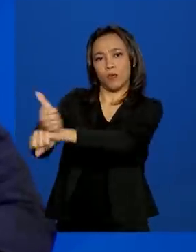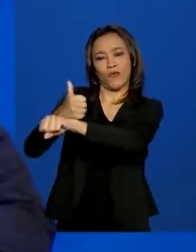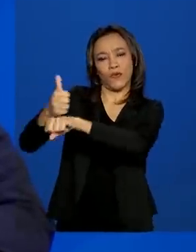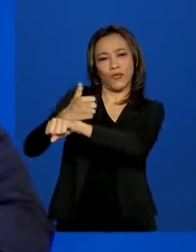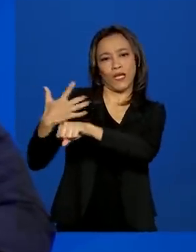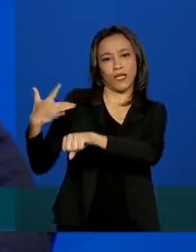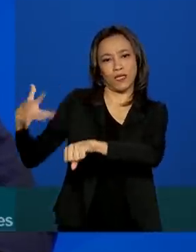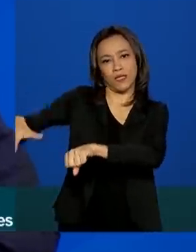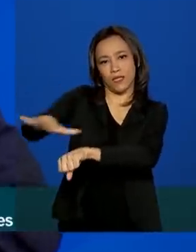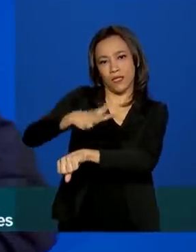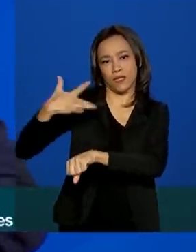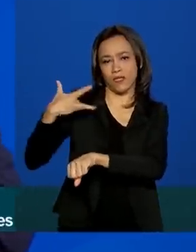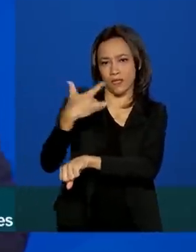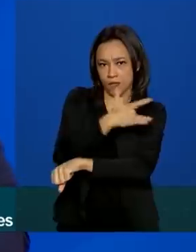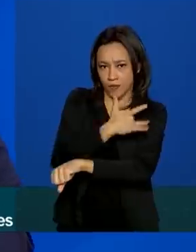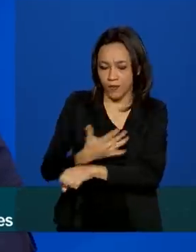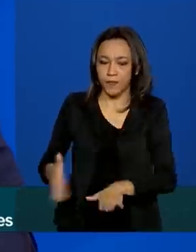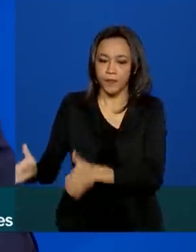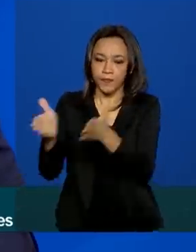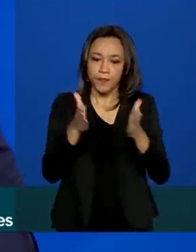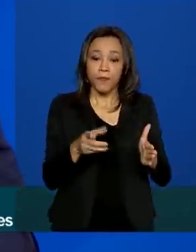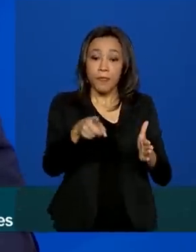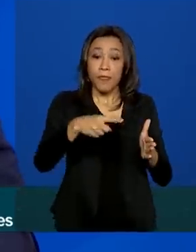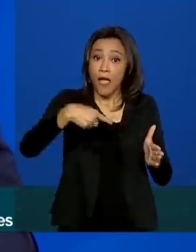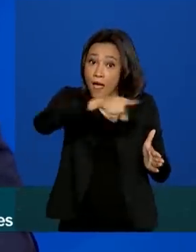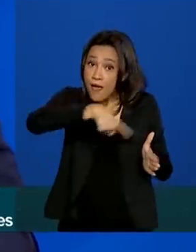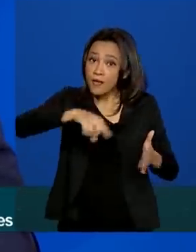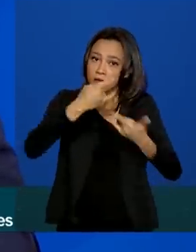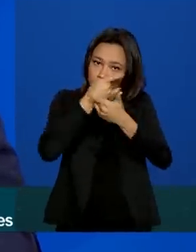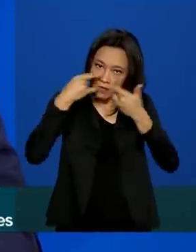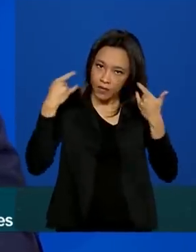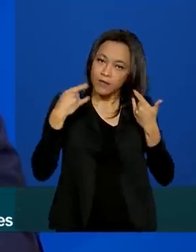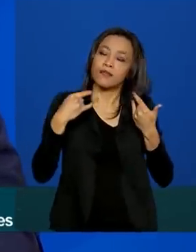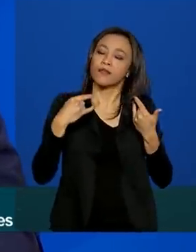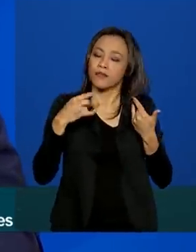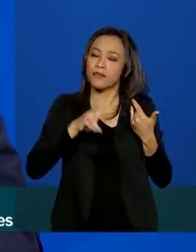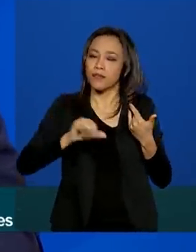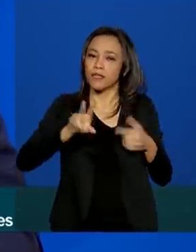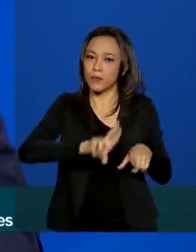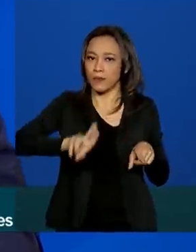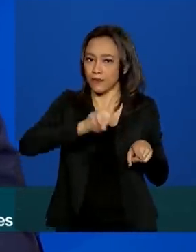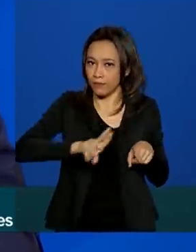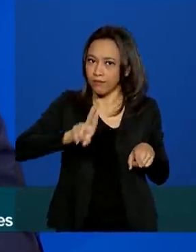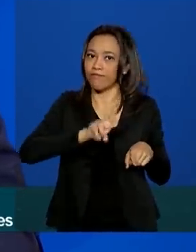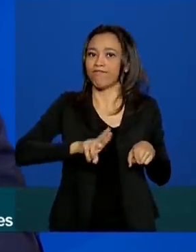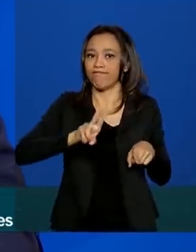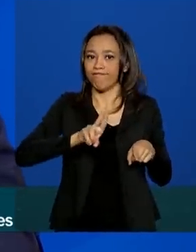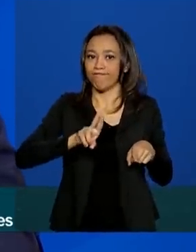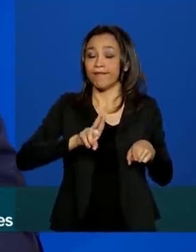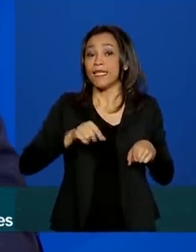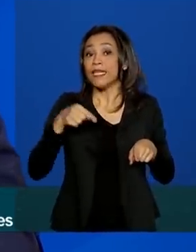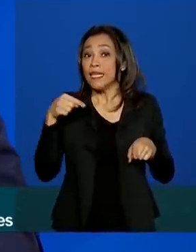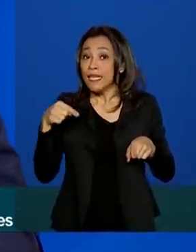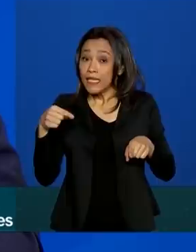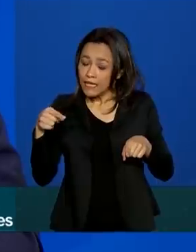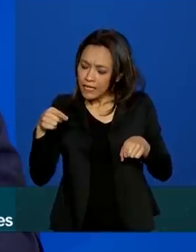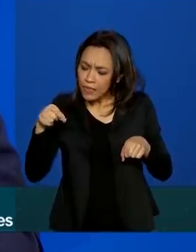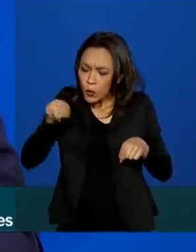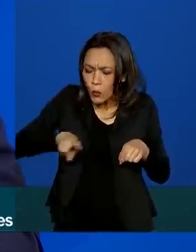máscaras vão ser utilizadas no sistema médico hospitalar e essa tecnologia já